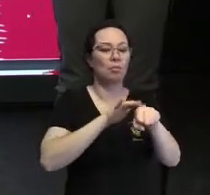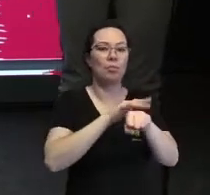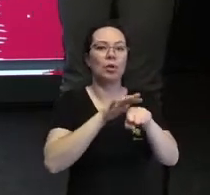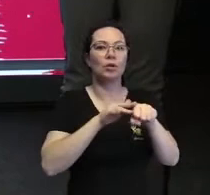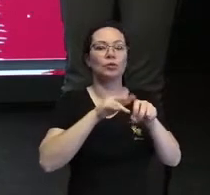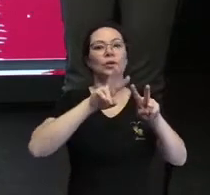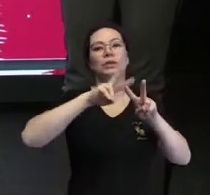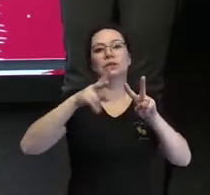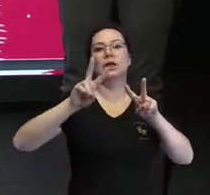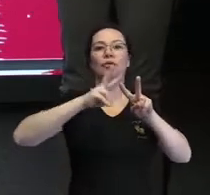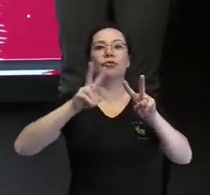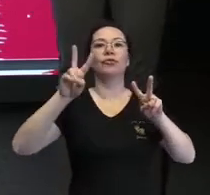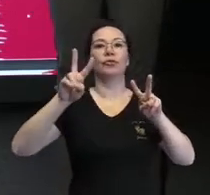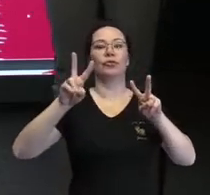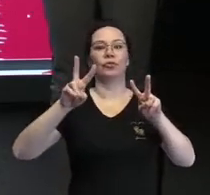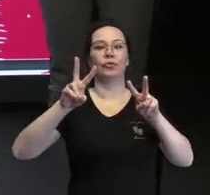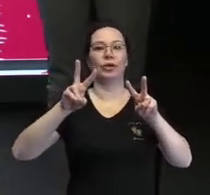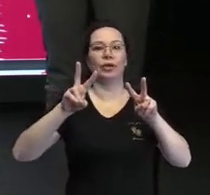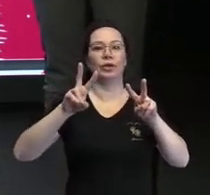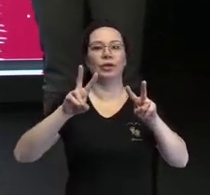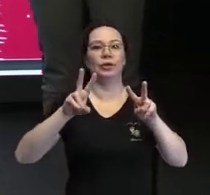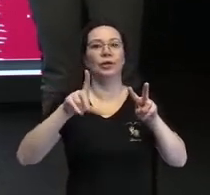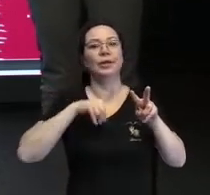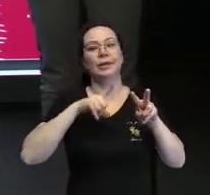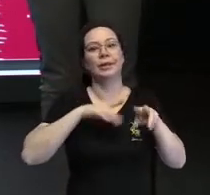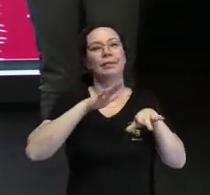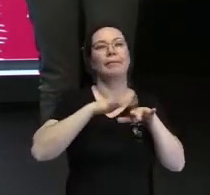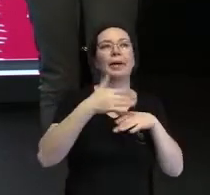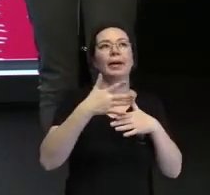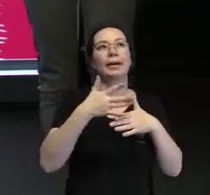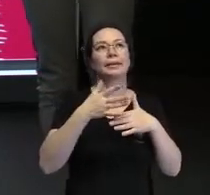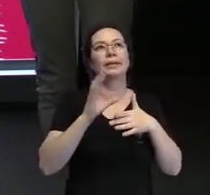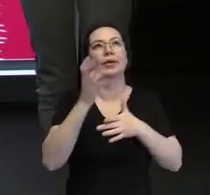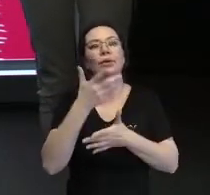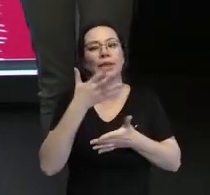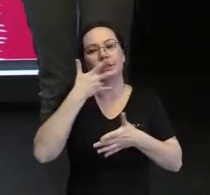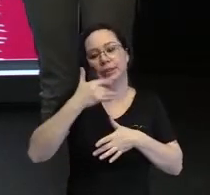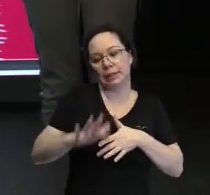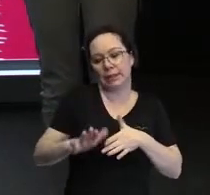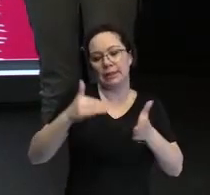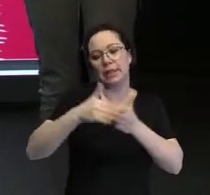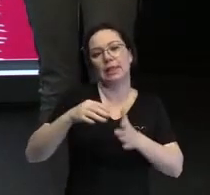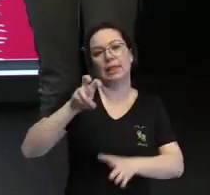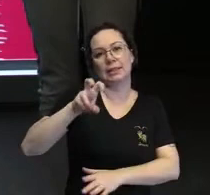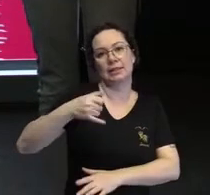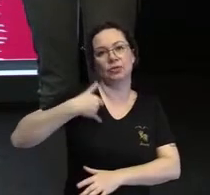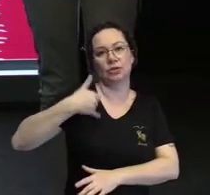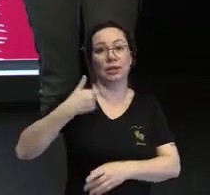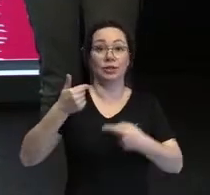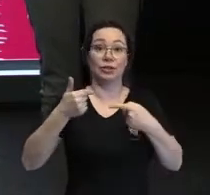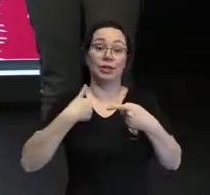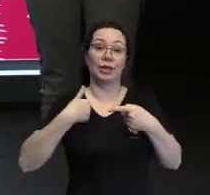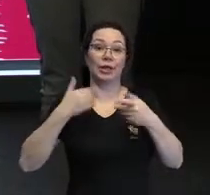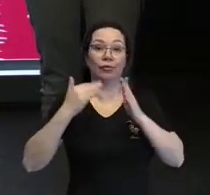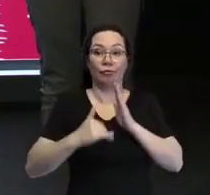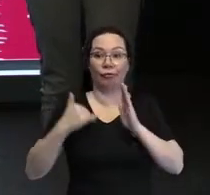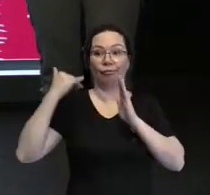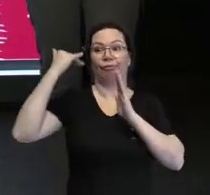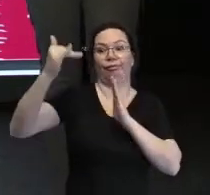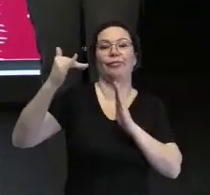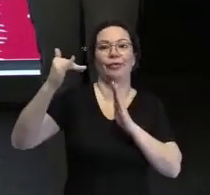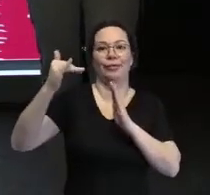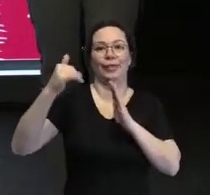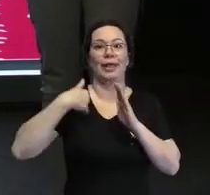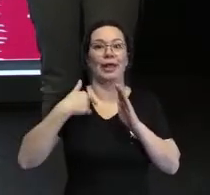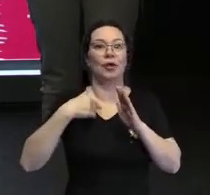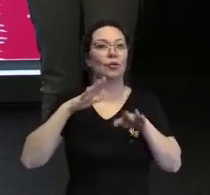poliovírus, que tem mais predominância entre as crianças, até 5 anos, né? No meu caso, foi um caso mais raro, que